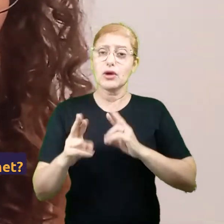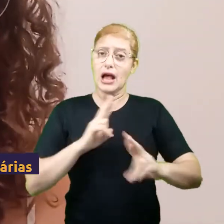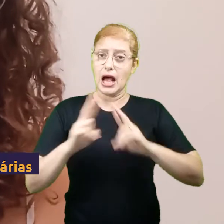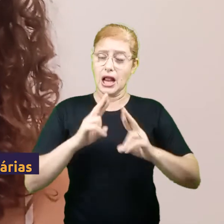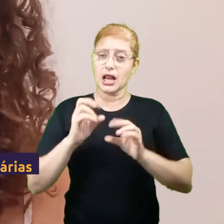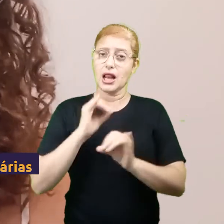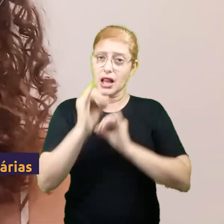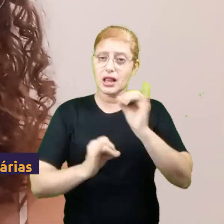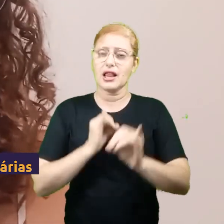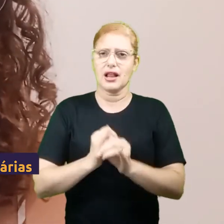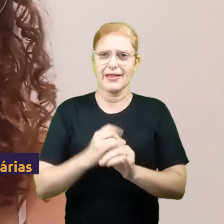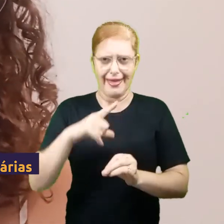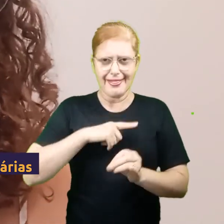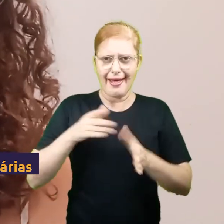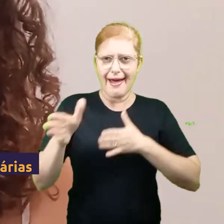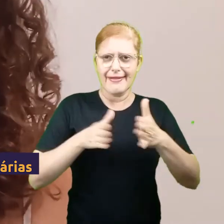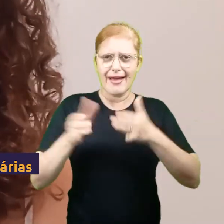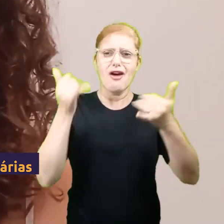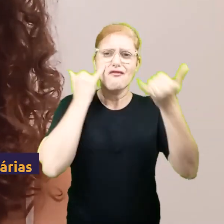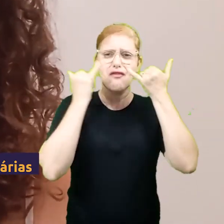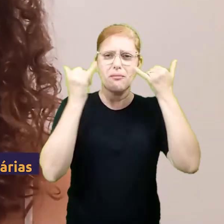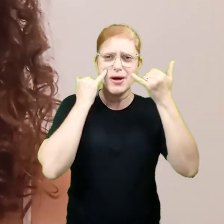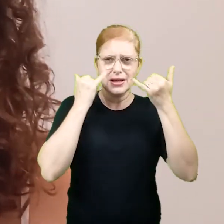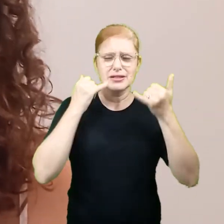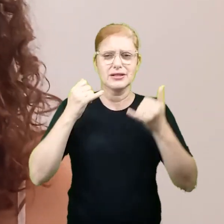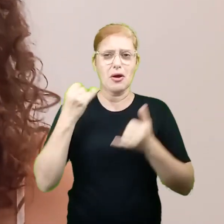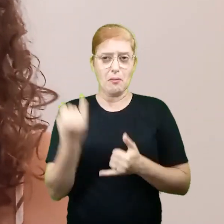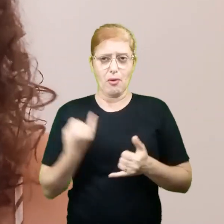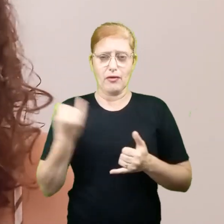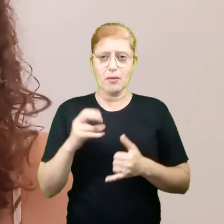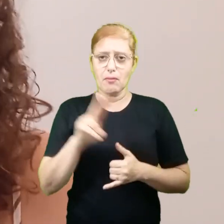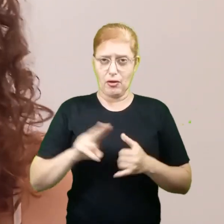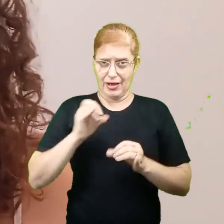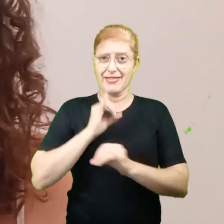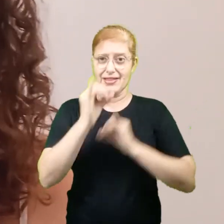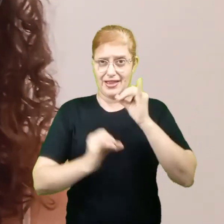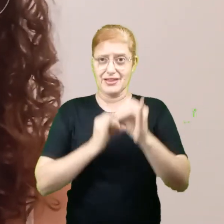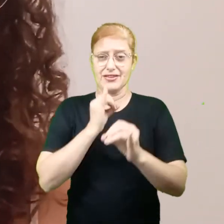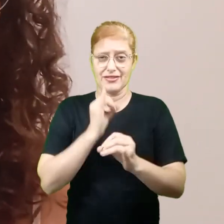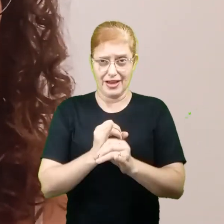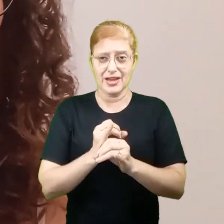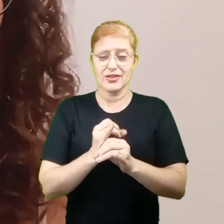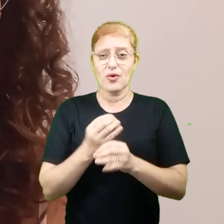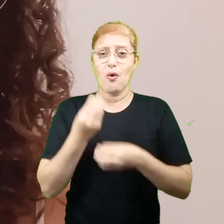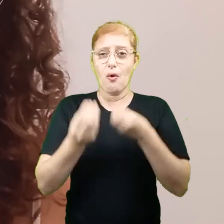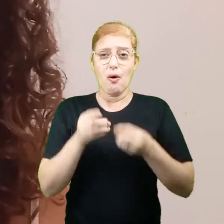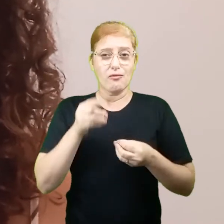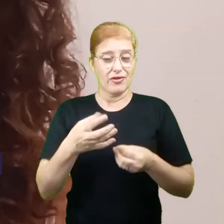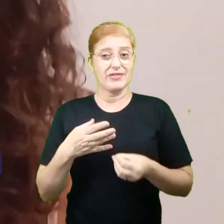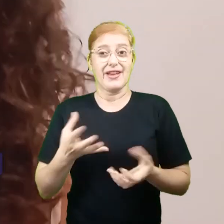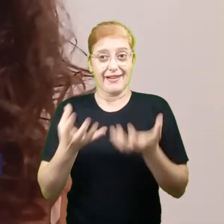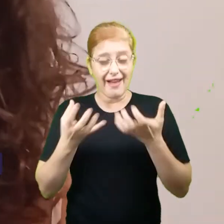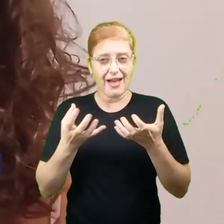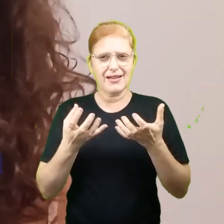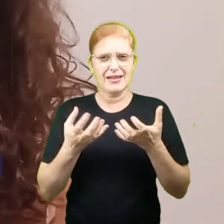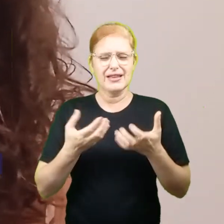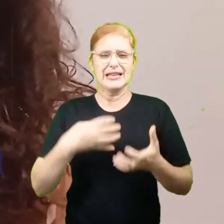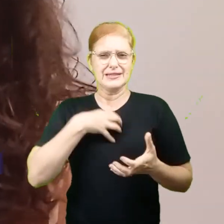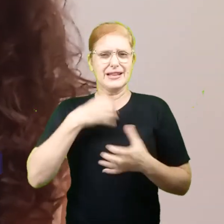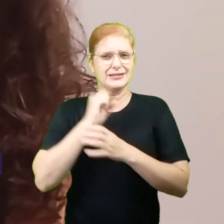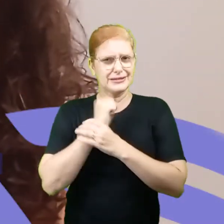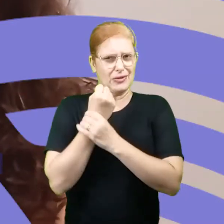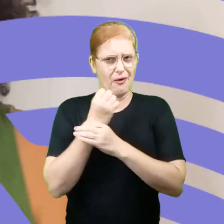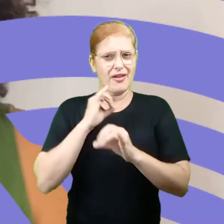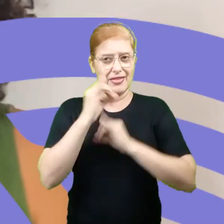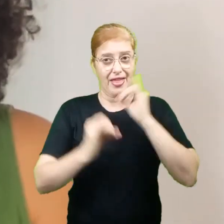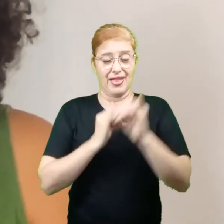internet? Você ter acesso às informações necessárias para utilizar a internet da forma como você gostaria? Você se sente segura